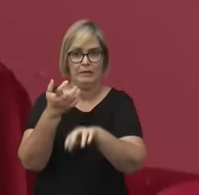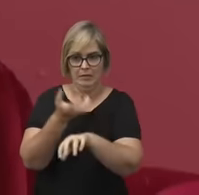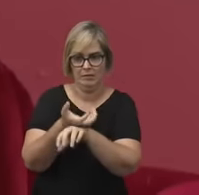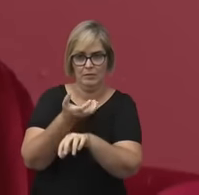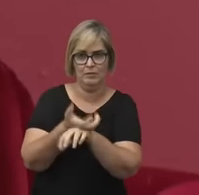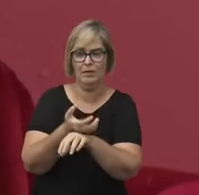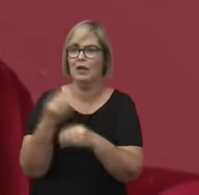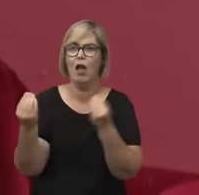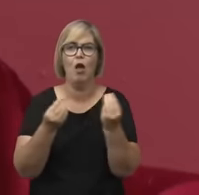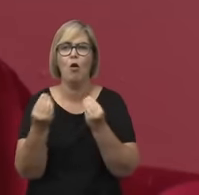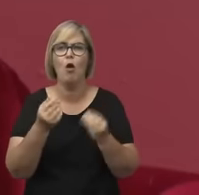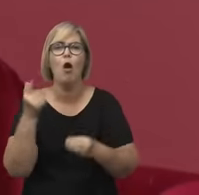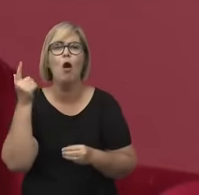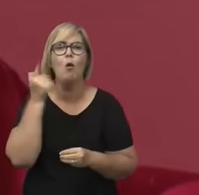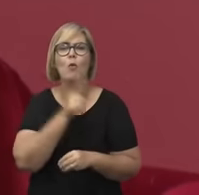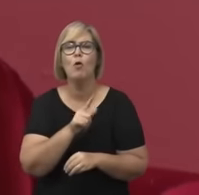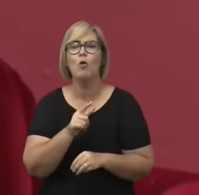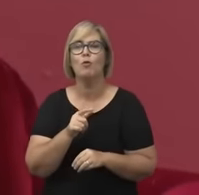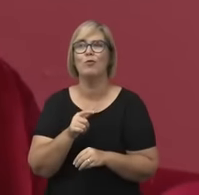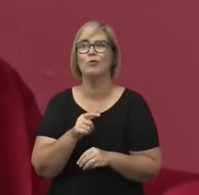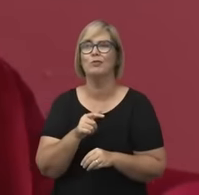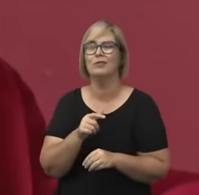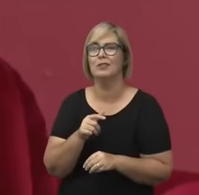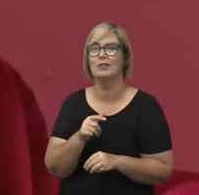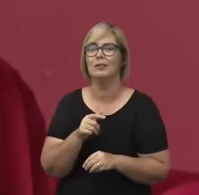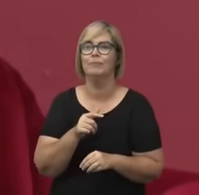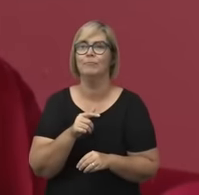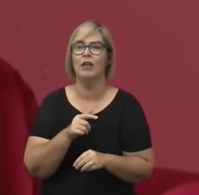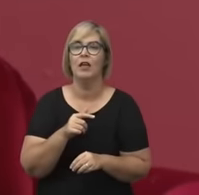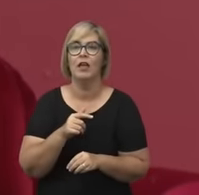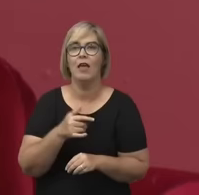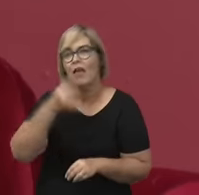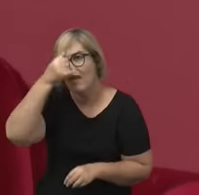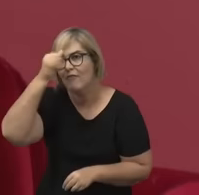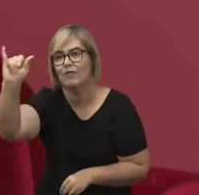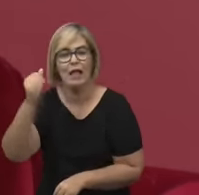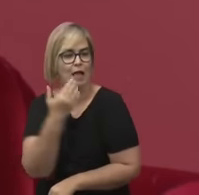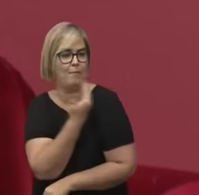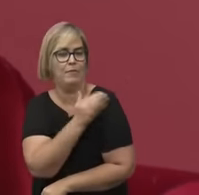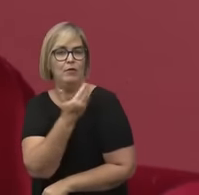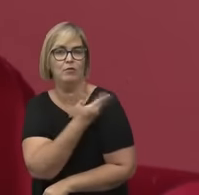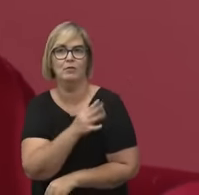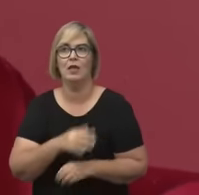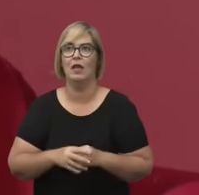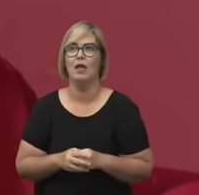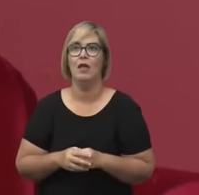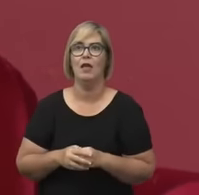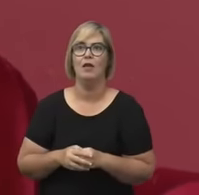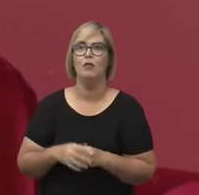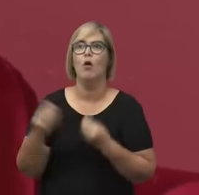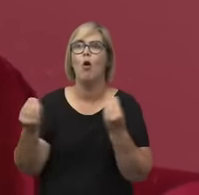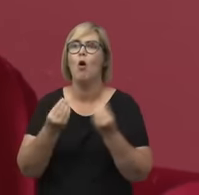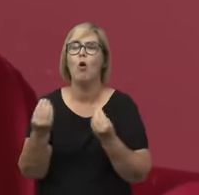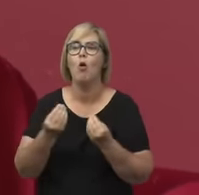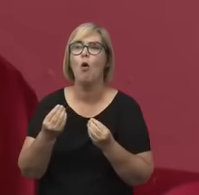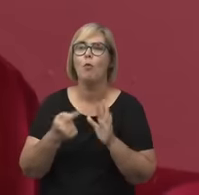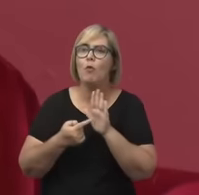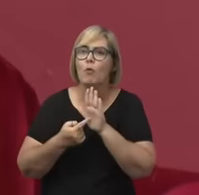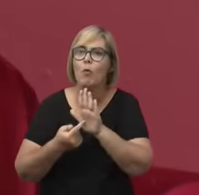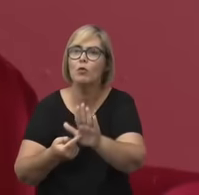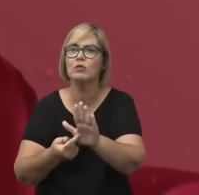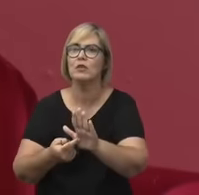projeto de resgate, como sair desse espaço da existência das mulheres filósofas para a